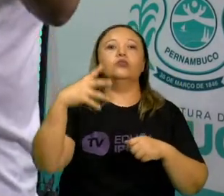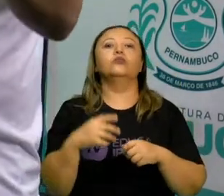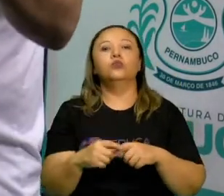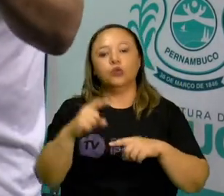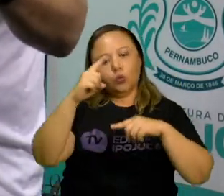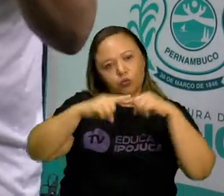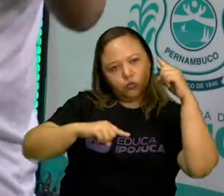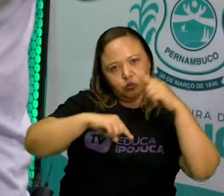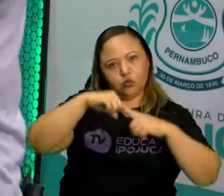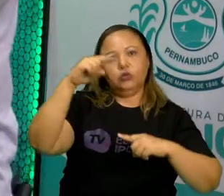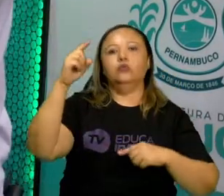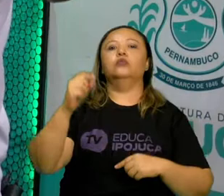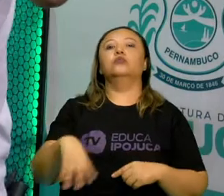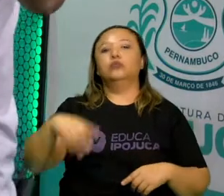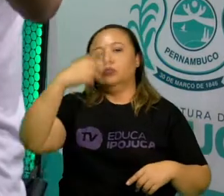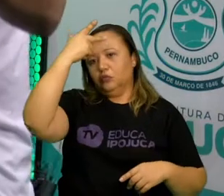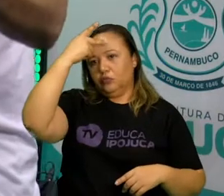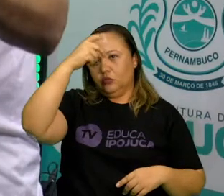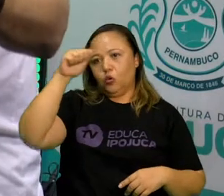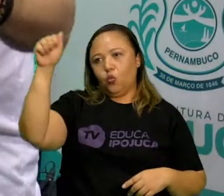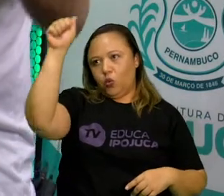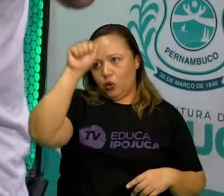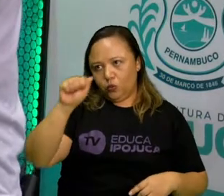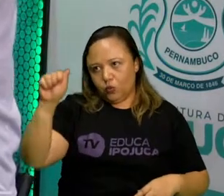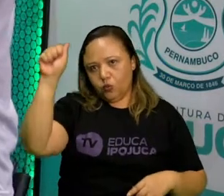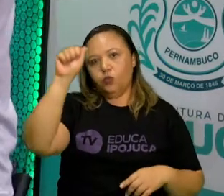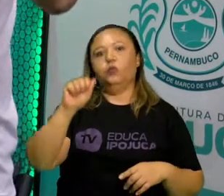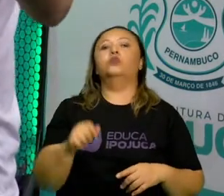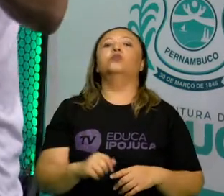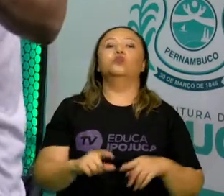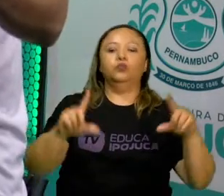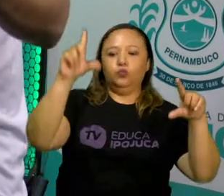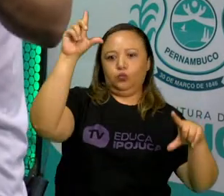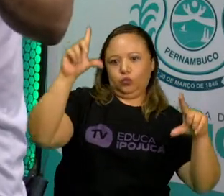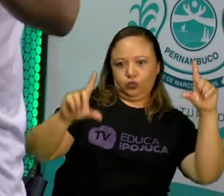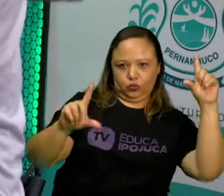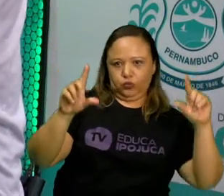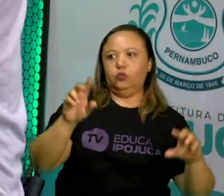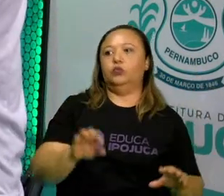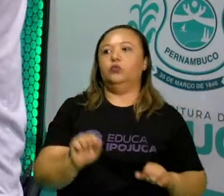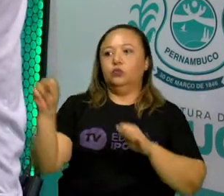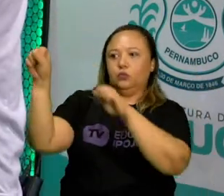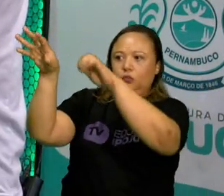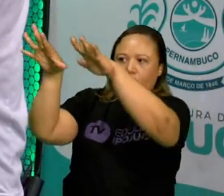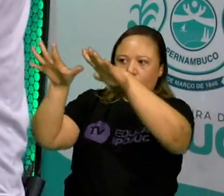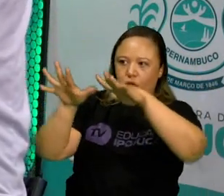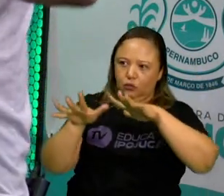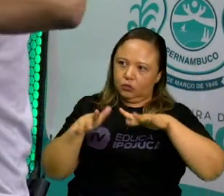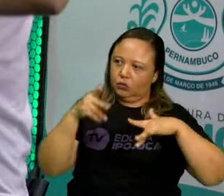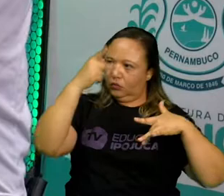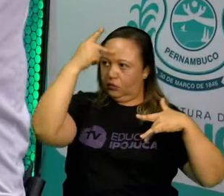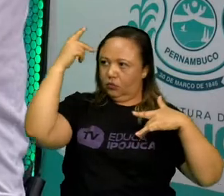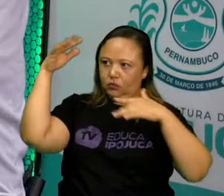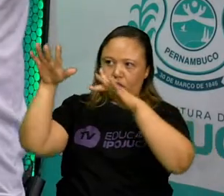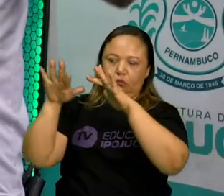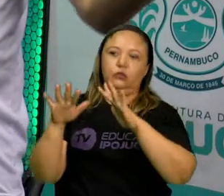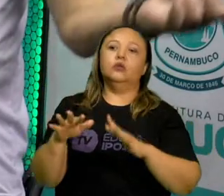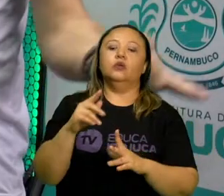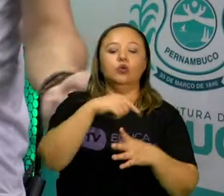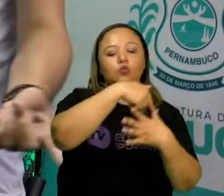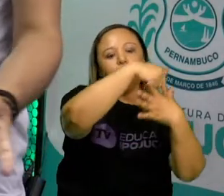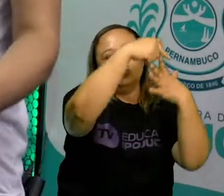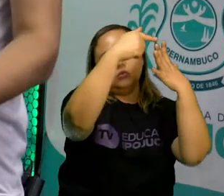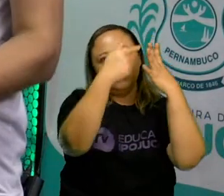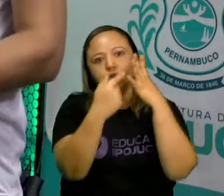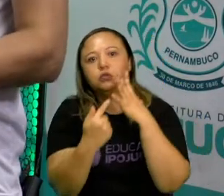sombrista, a tela, o público. Essas cinco coisas constituem